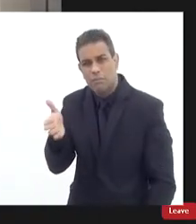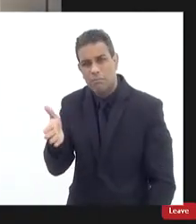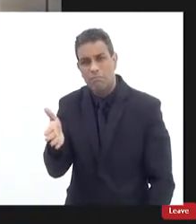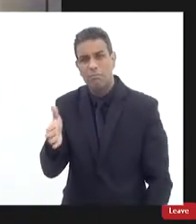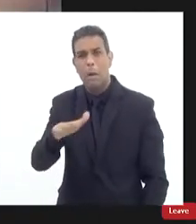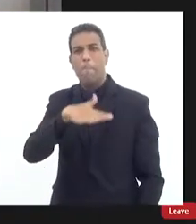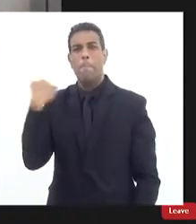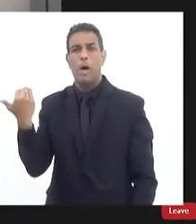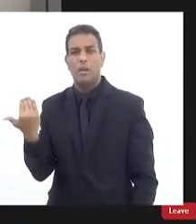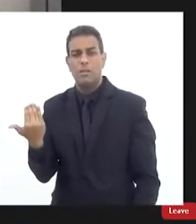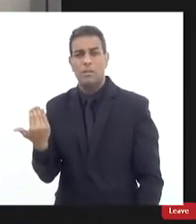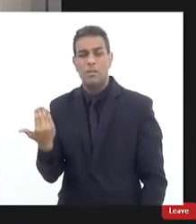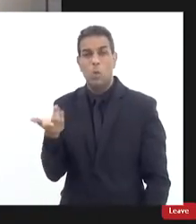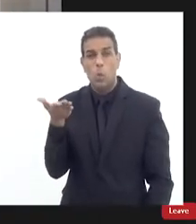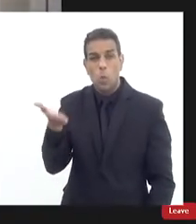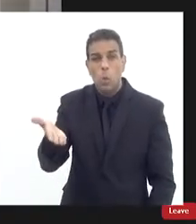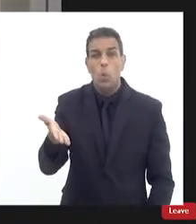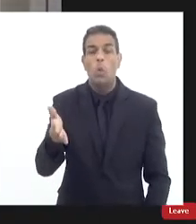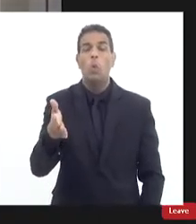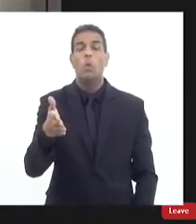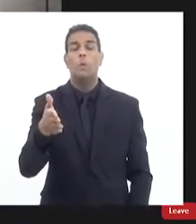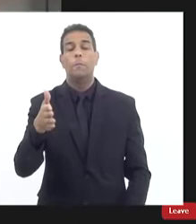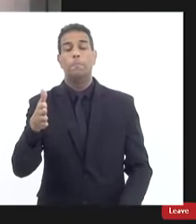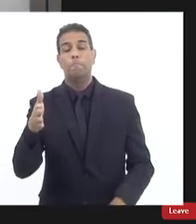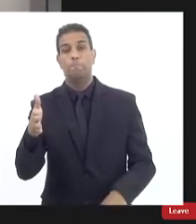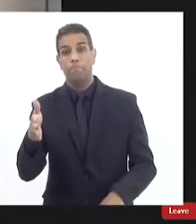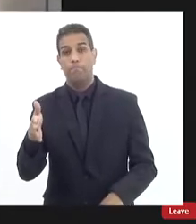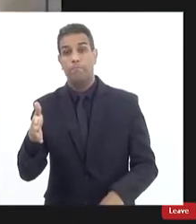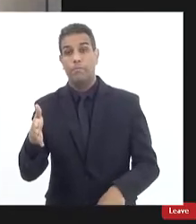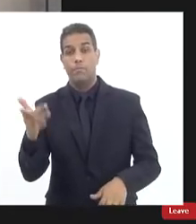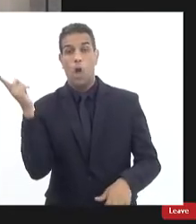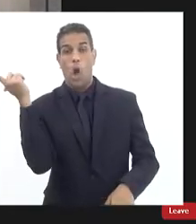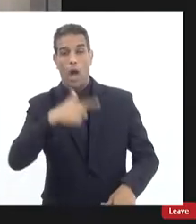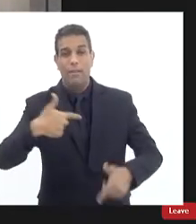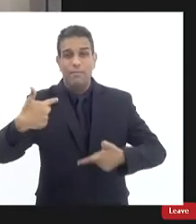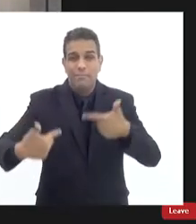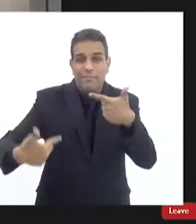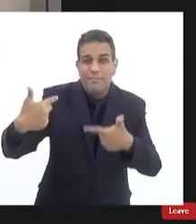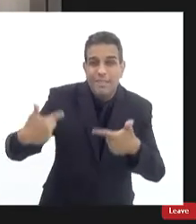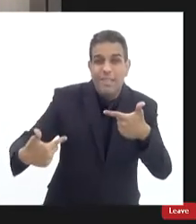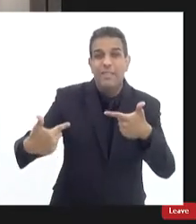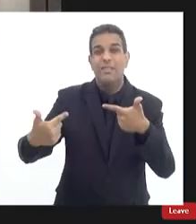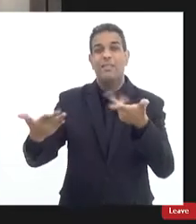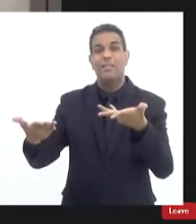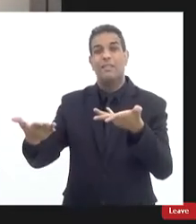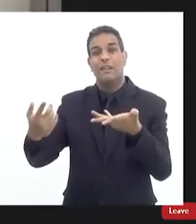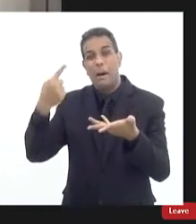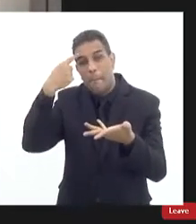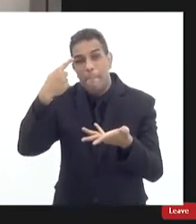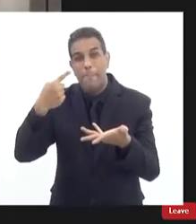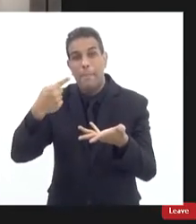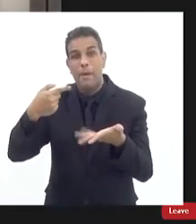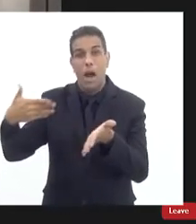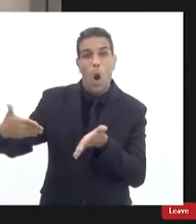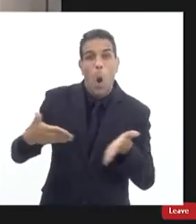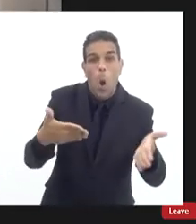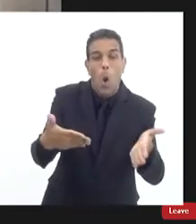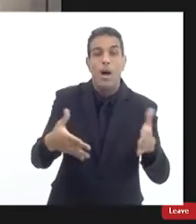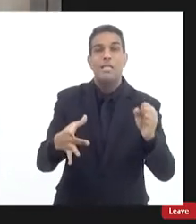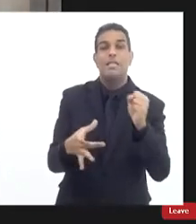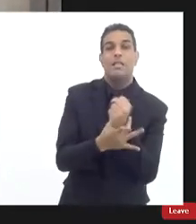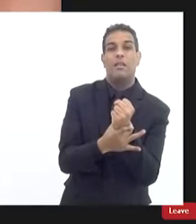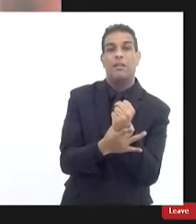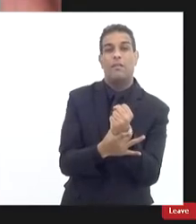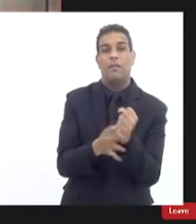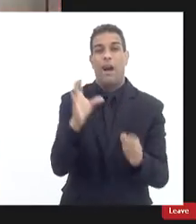quando você acerta o seu oponente até você chegar ao seu oponente você tem que percorrer um caminho seguro então você não